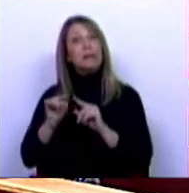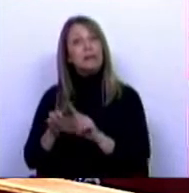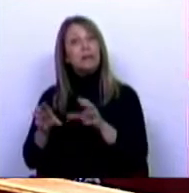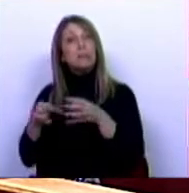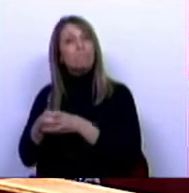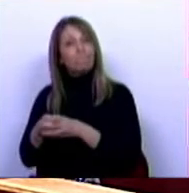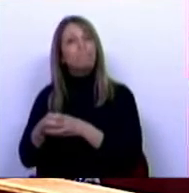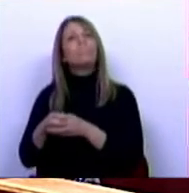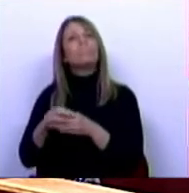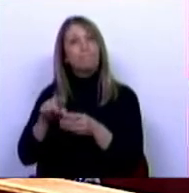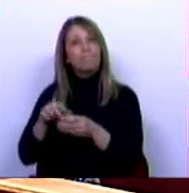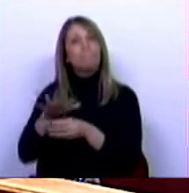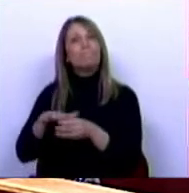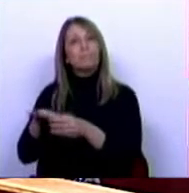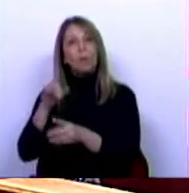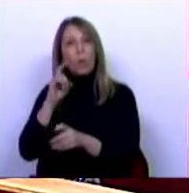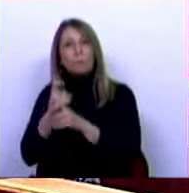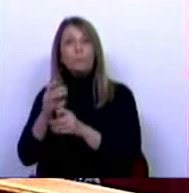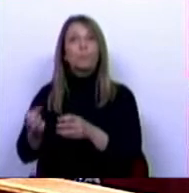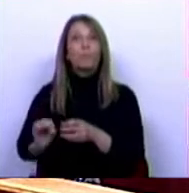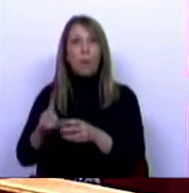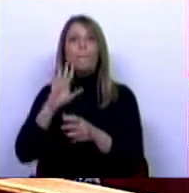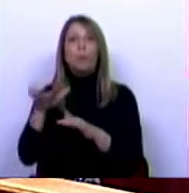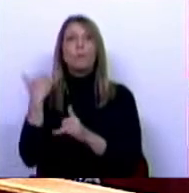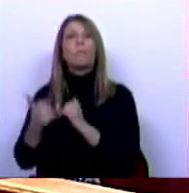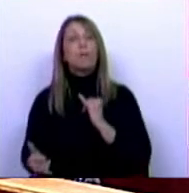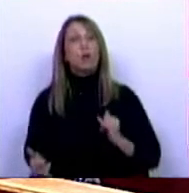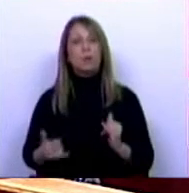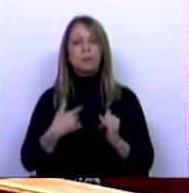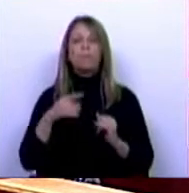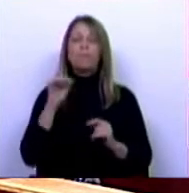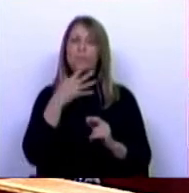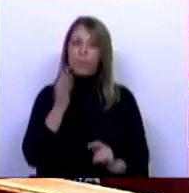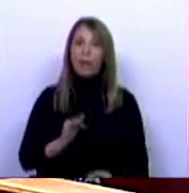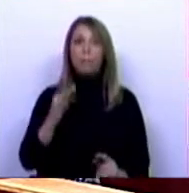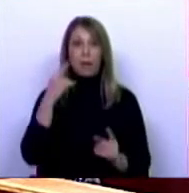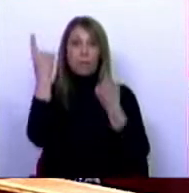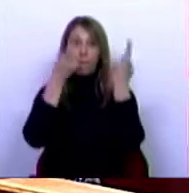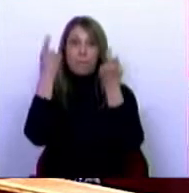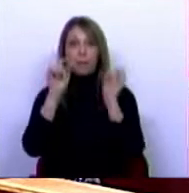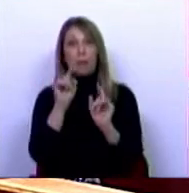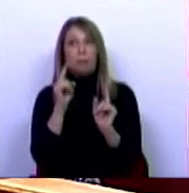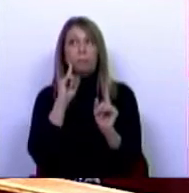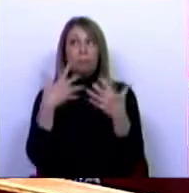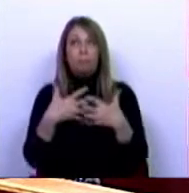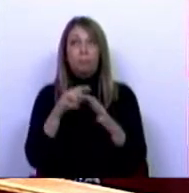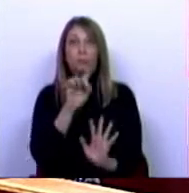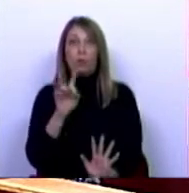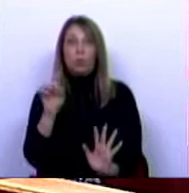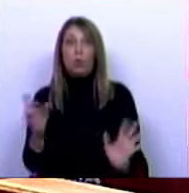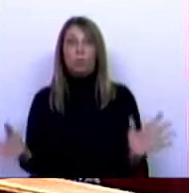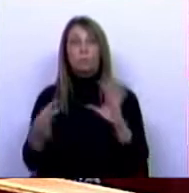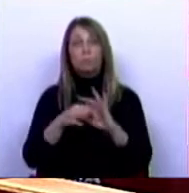e perigosa. Valerá a pena repensar estas interrogações à luz das lições da história que a